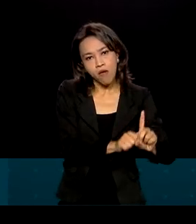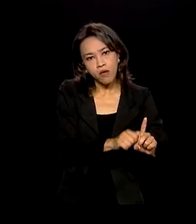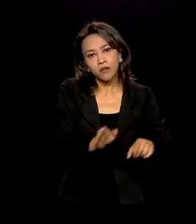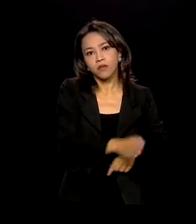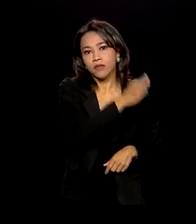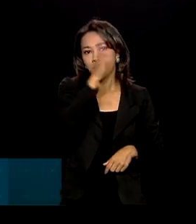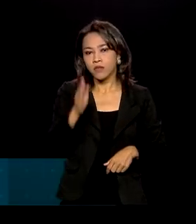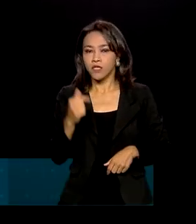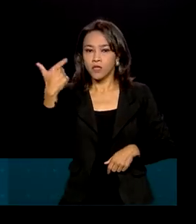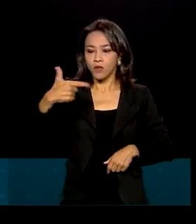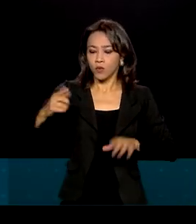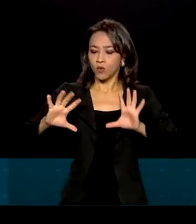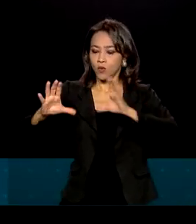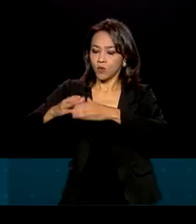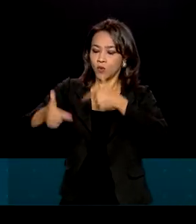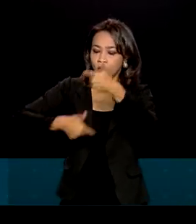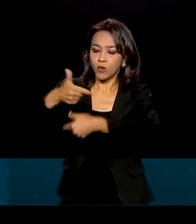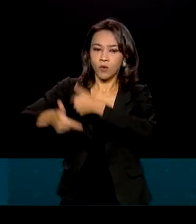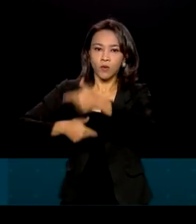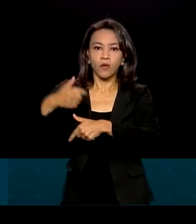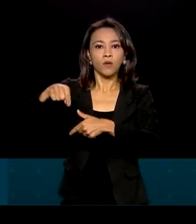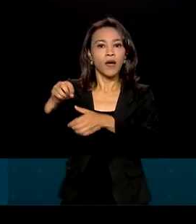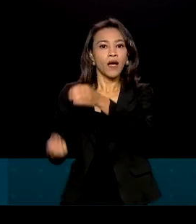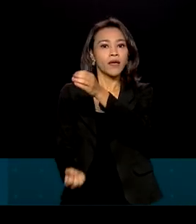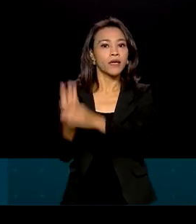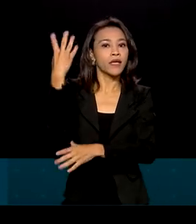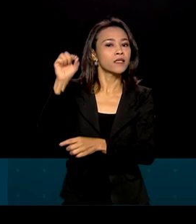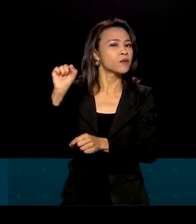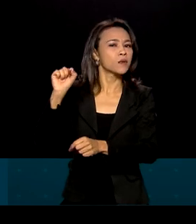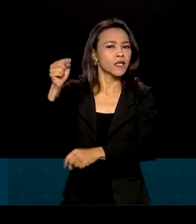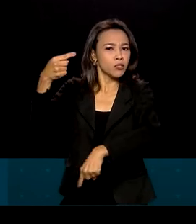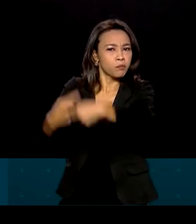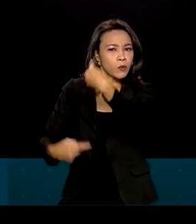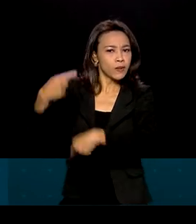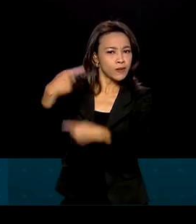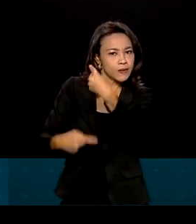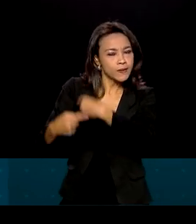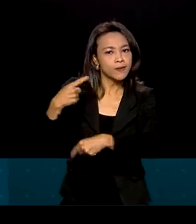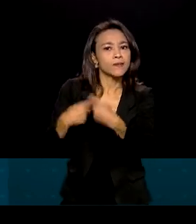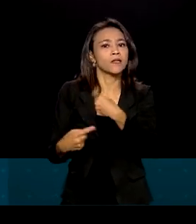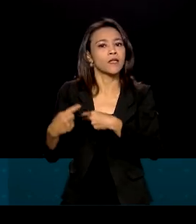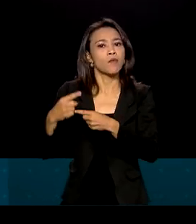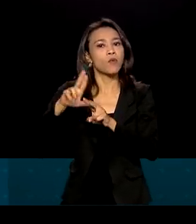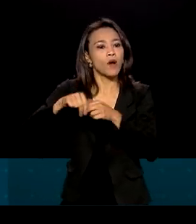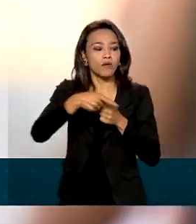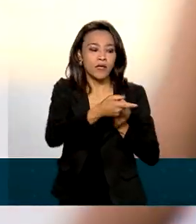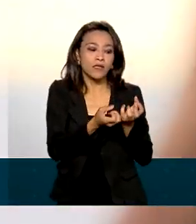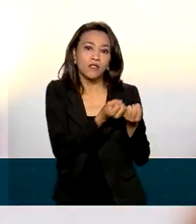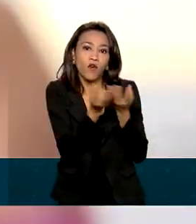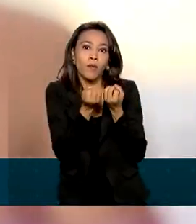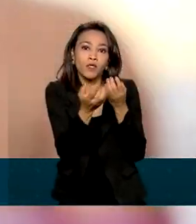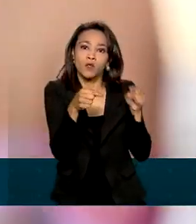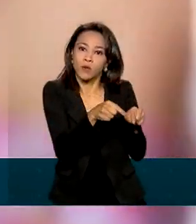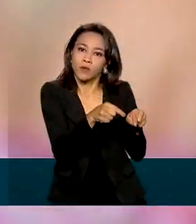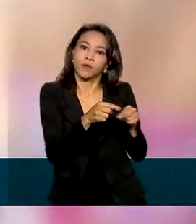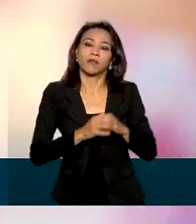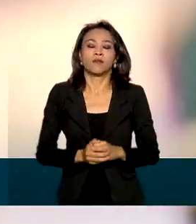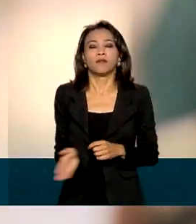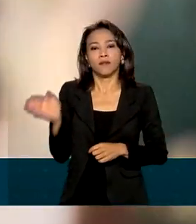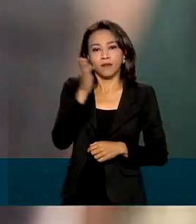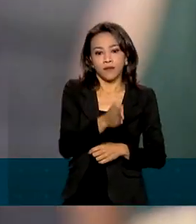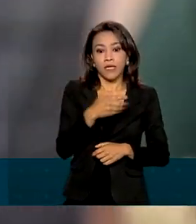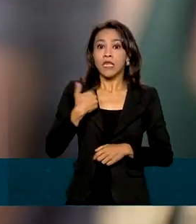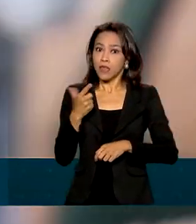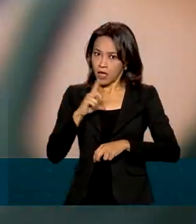e a segunda fase vai ser a criação e a indução de políticas através desses dados levantados. Além das prisões,